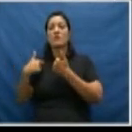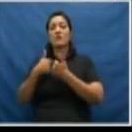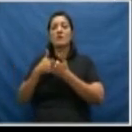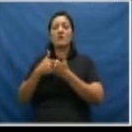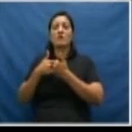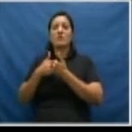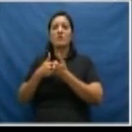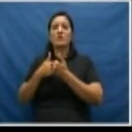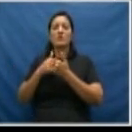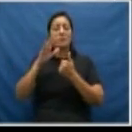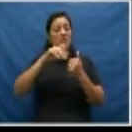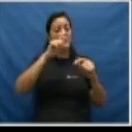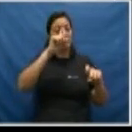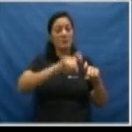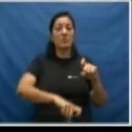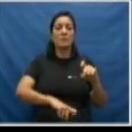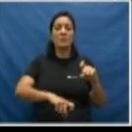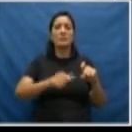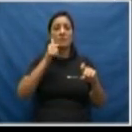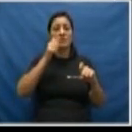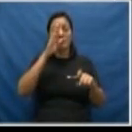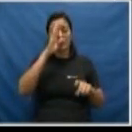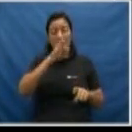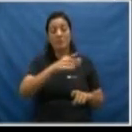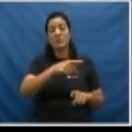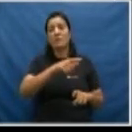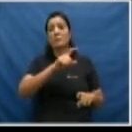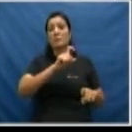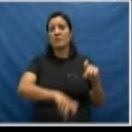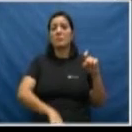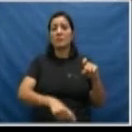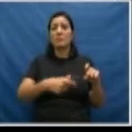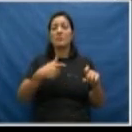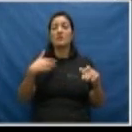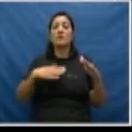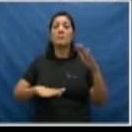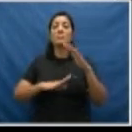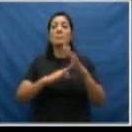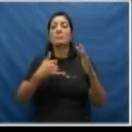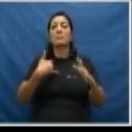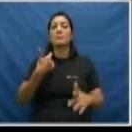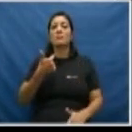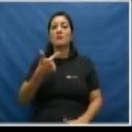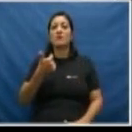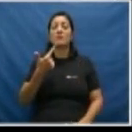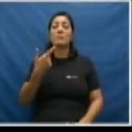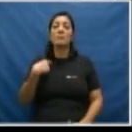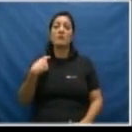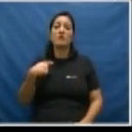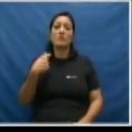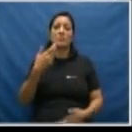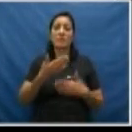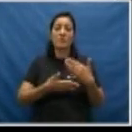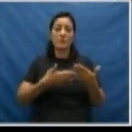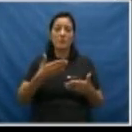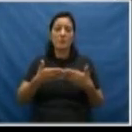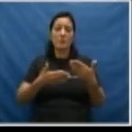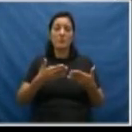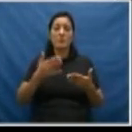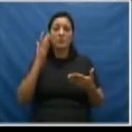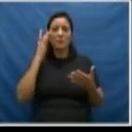convivência, mas principalmente meninas. de até 12 anos de idade. E aí precisa de um tratamento